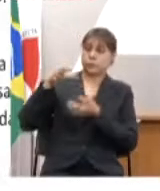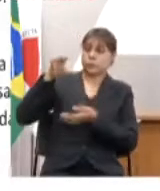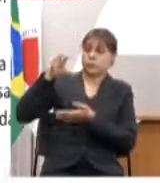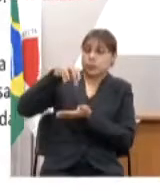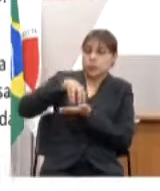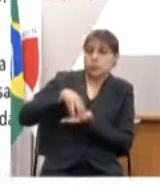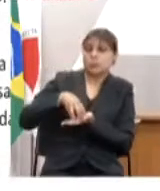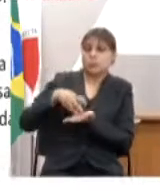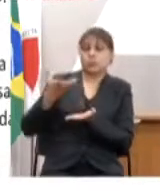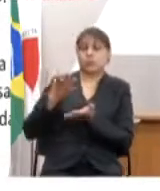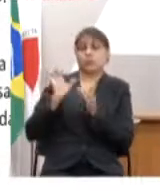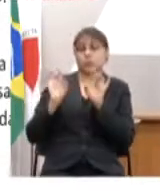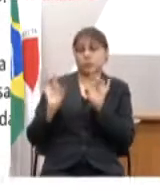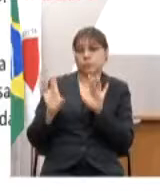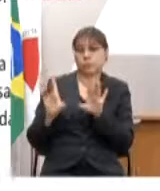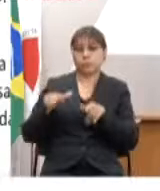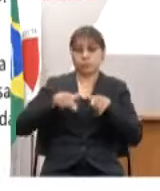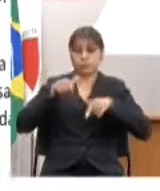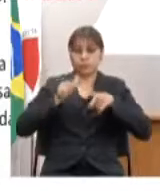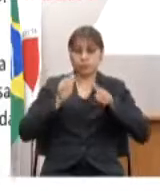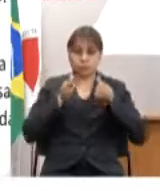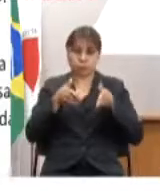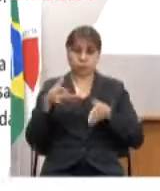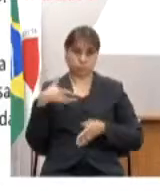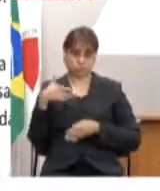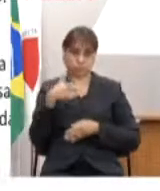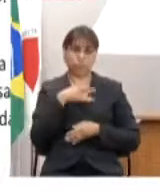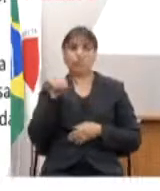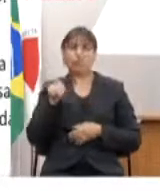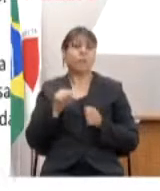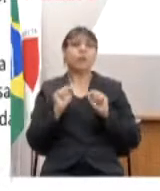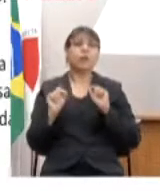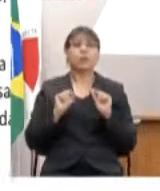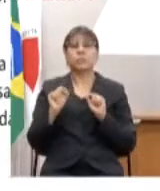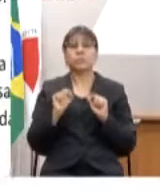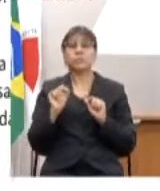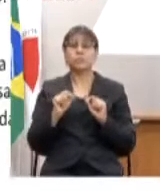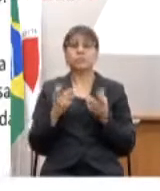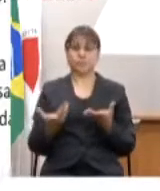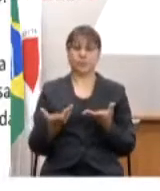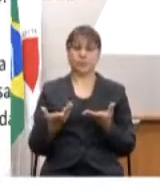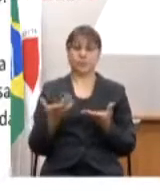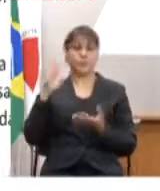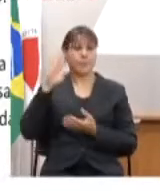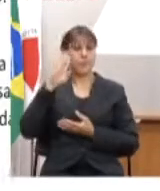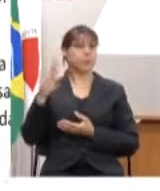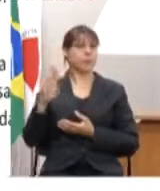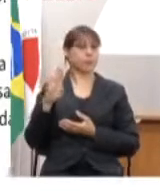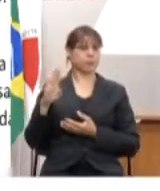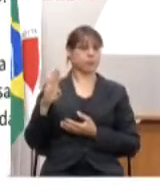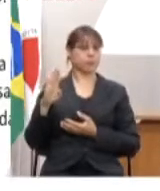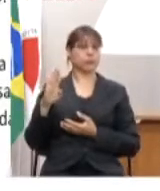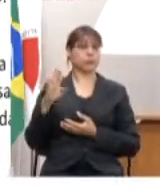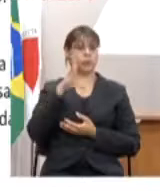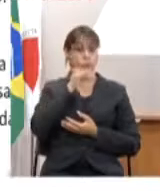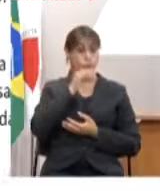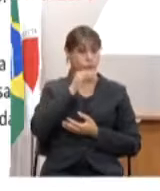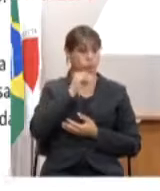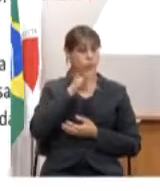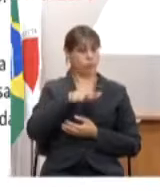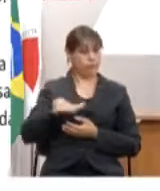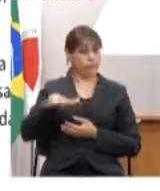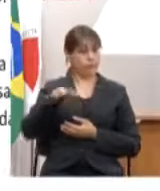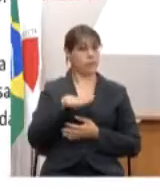Saúde esse centro de operações ele é composto principalmente por servidores da saúde